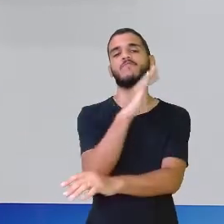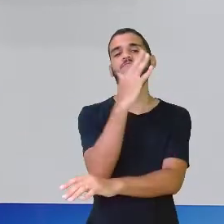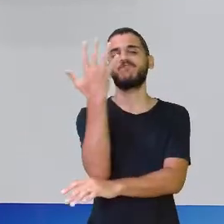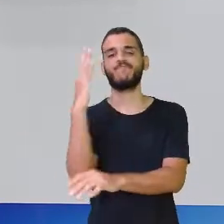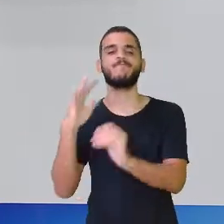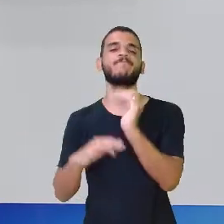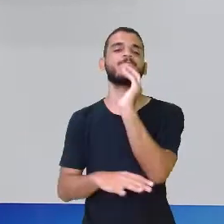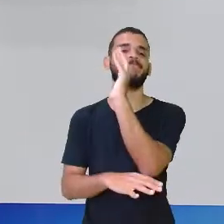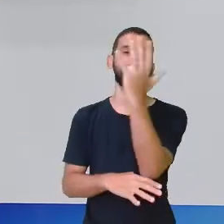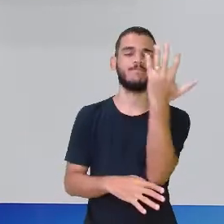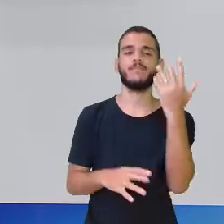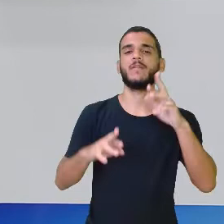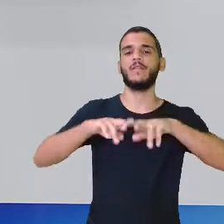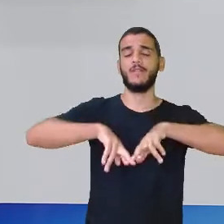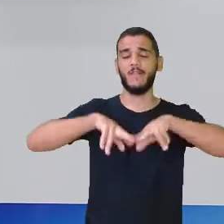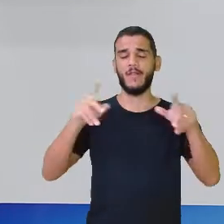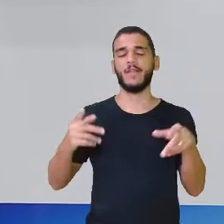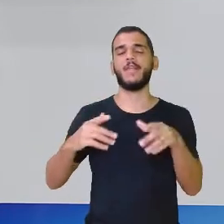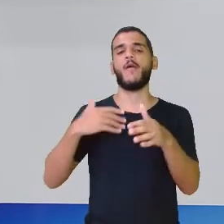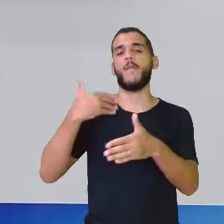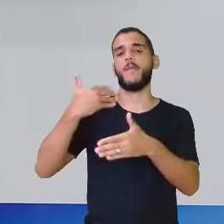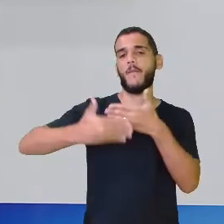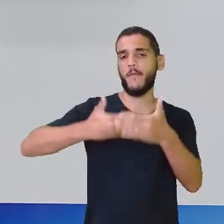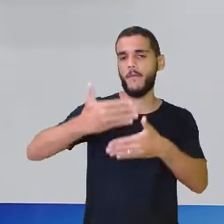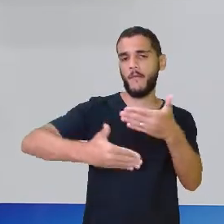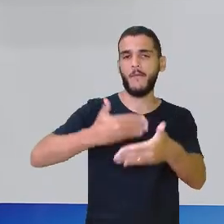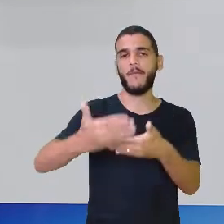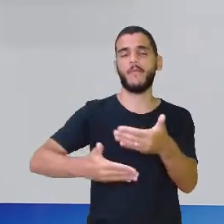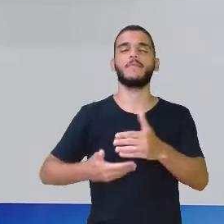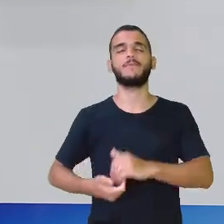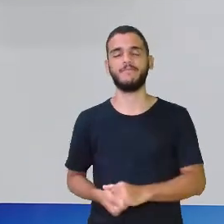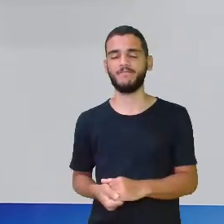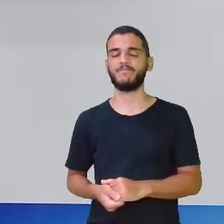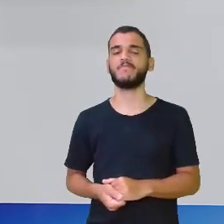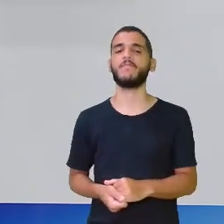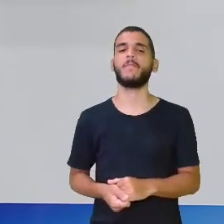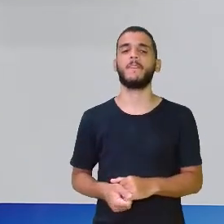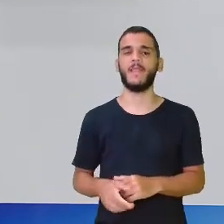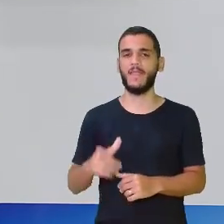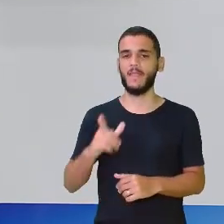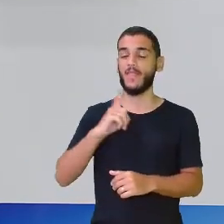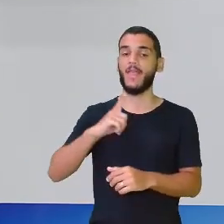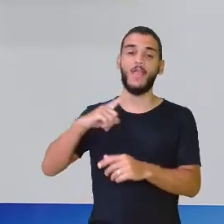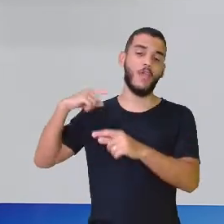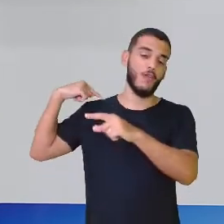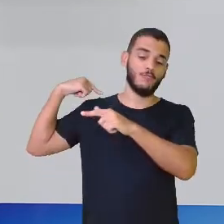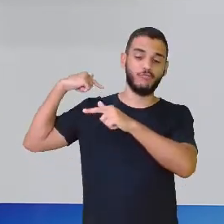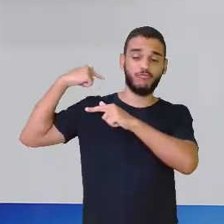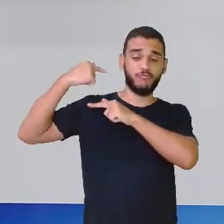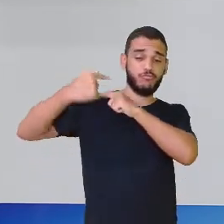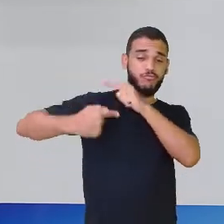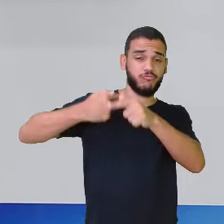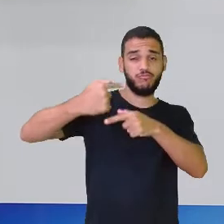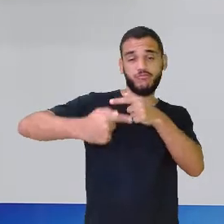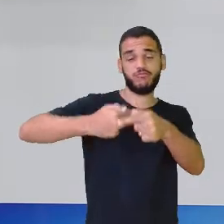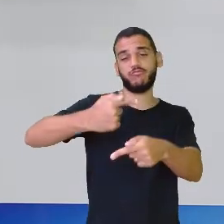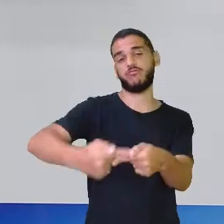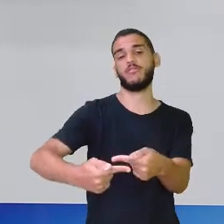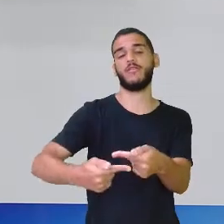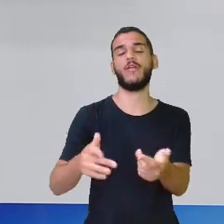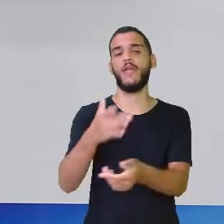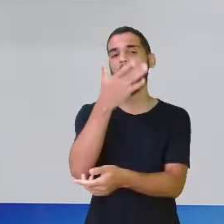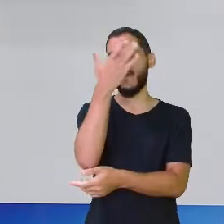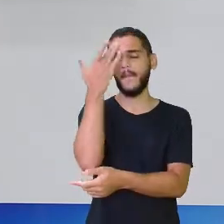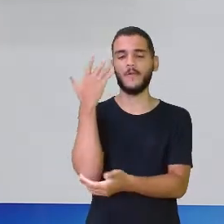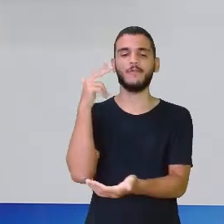Então, tudo isso, gente, foi um processo, tá? Não foi de um dia para o outro, não. Foi passando várias gerações e gerações e essas pessoas